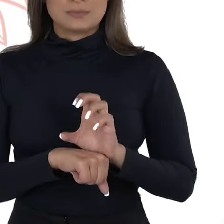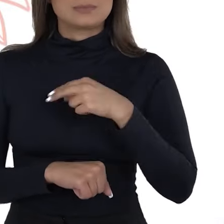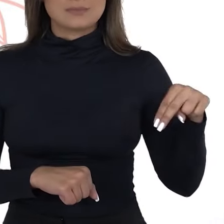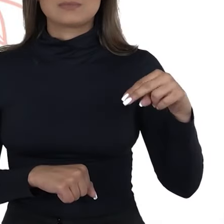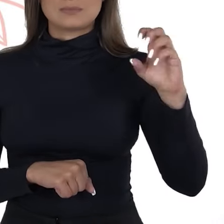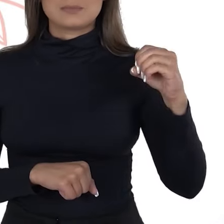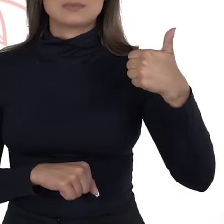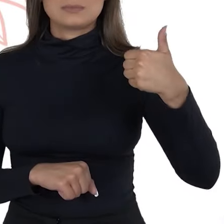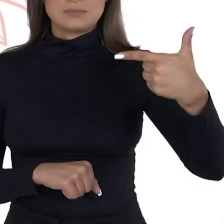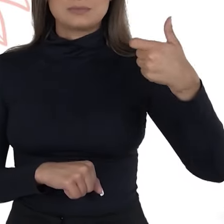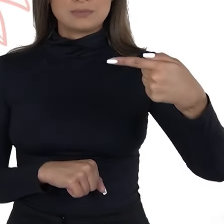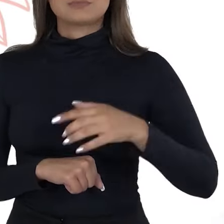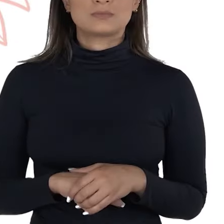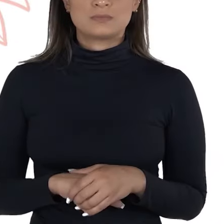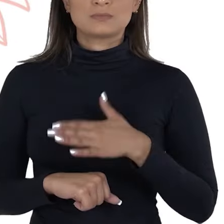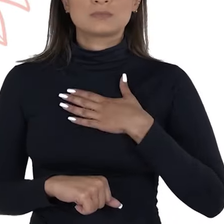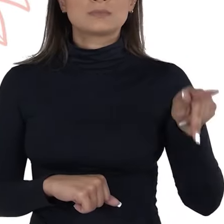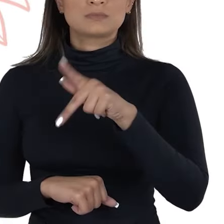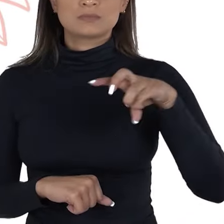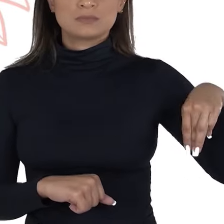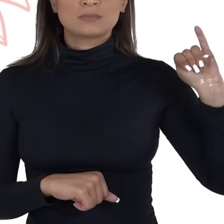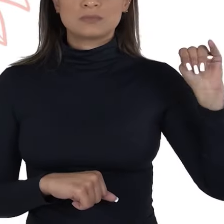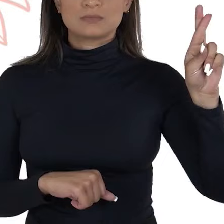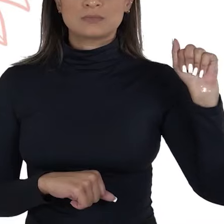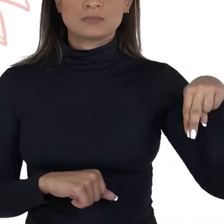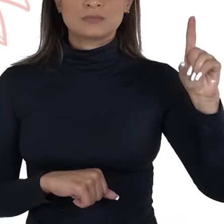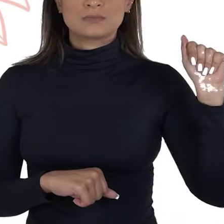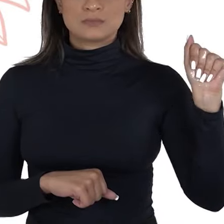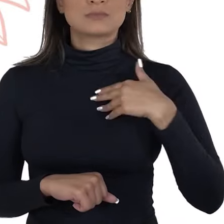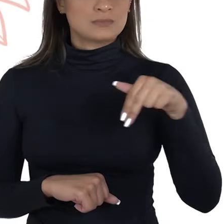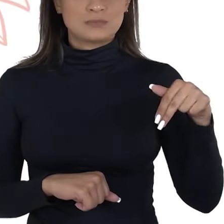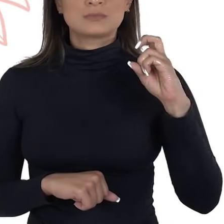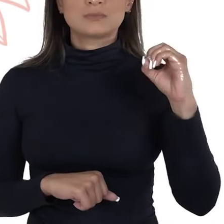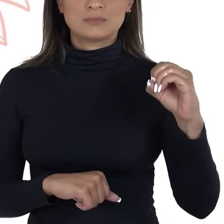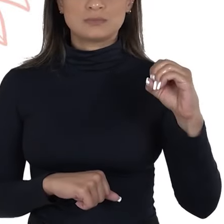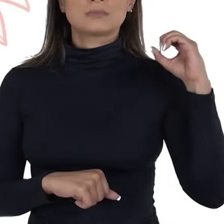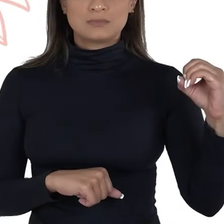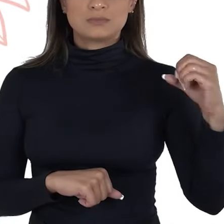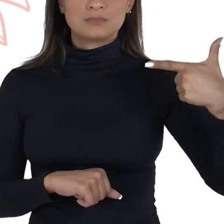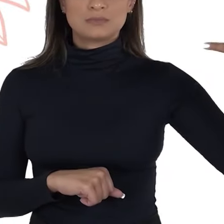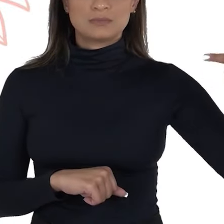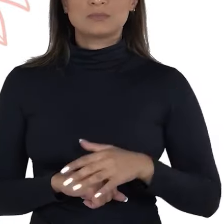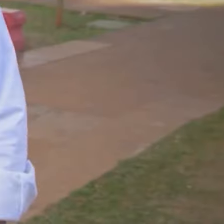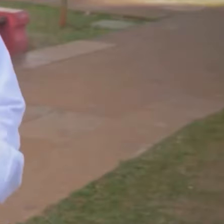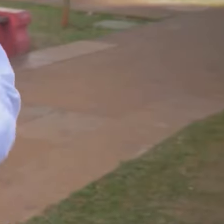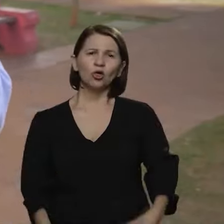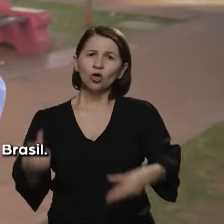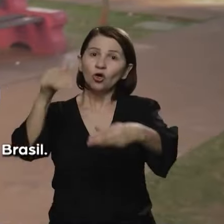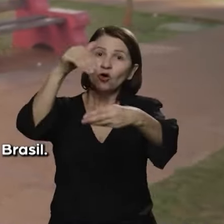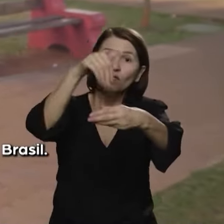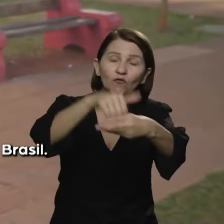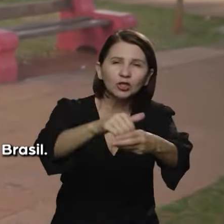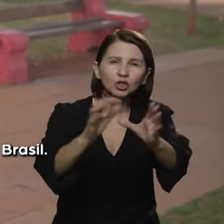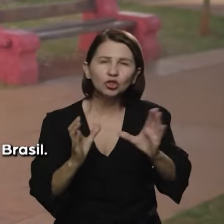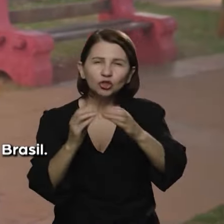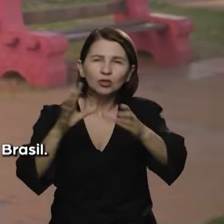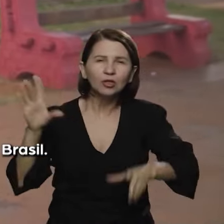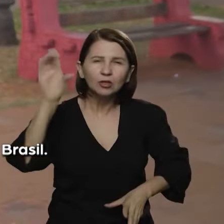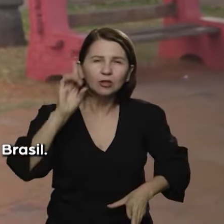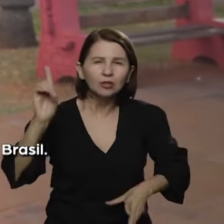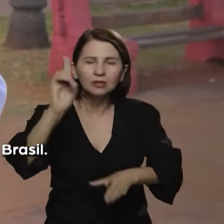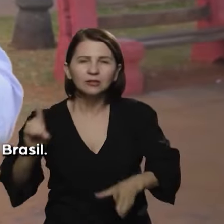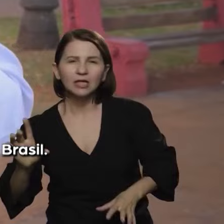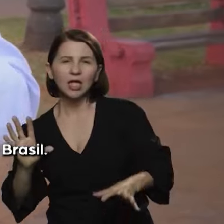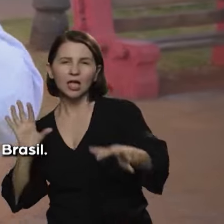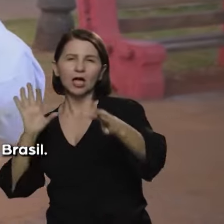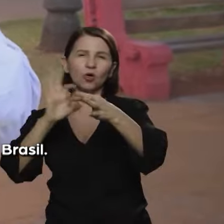deputado estadual. Meu número é 50127. Sou a professora Miranda. Meu número é 50027. Vote na seleção de deputados